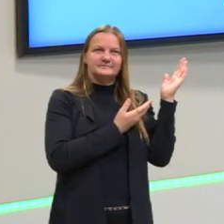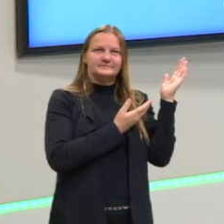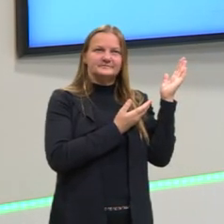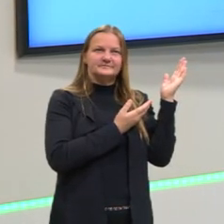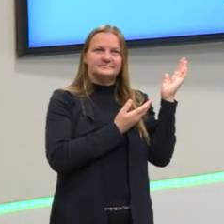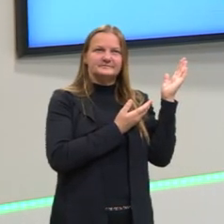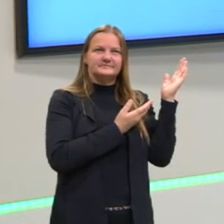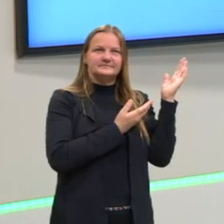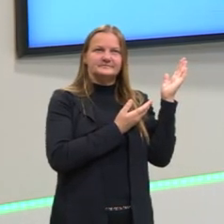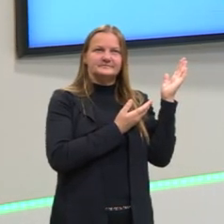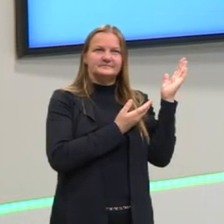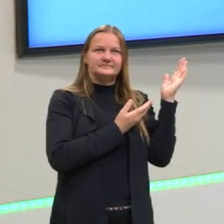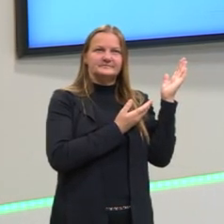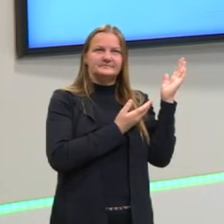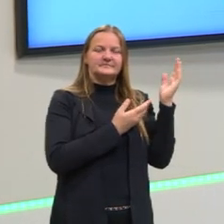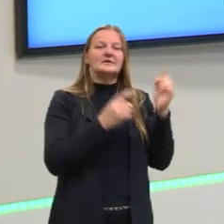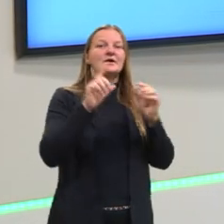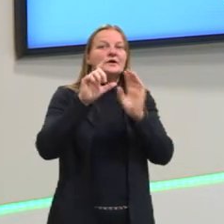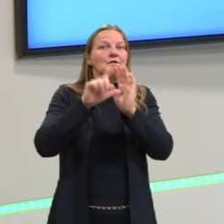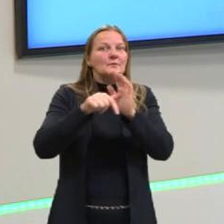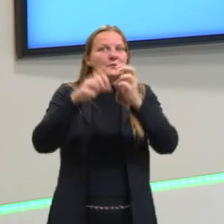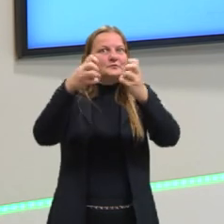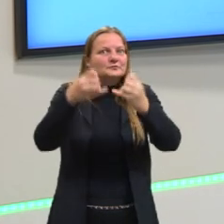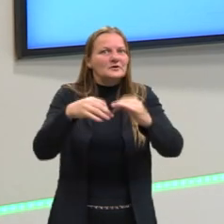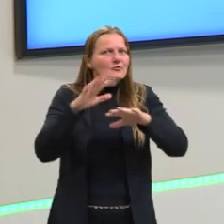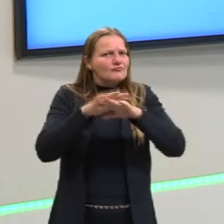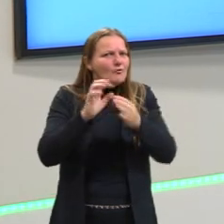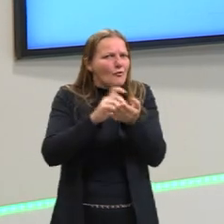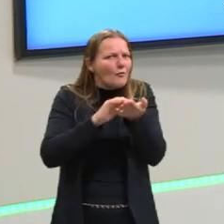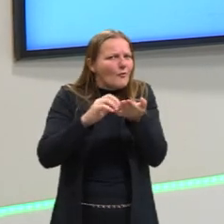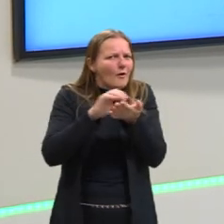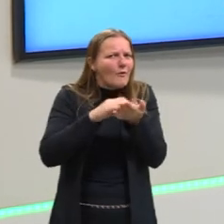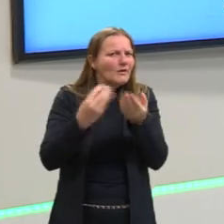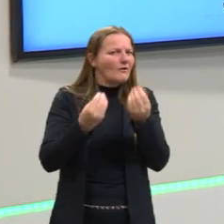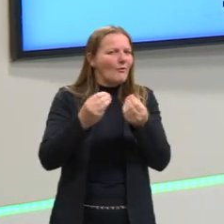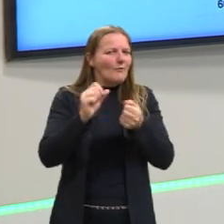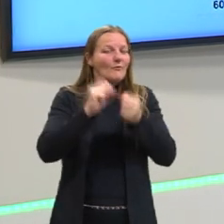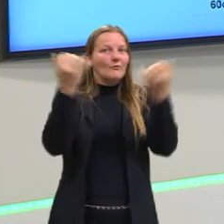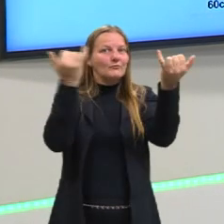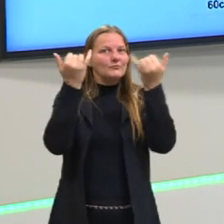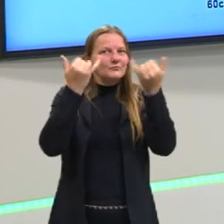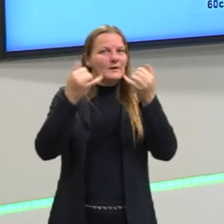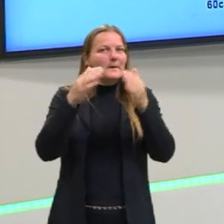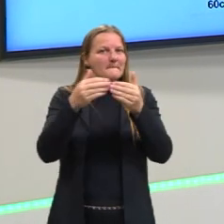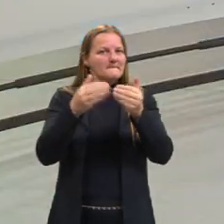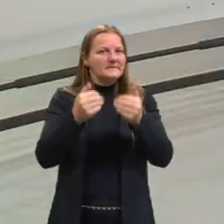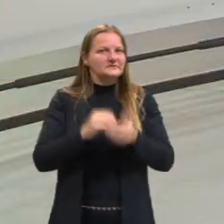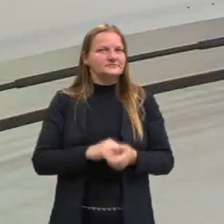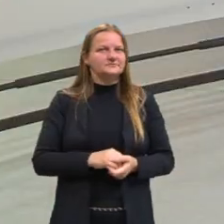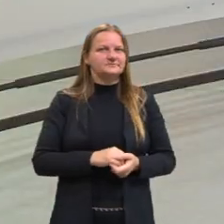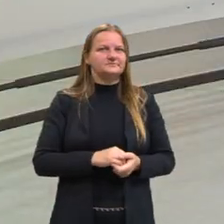dados para o quadro, e possa, então, calcular conforme o enunciado pede. Correto?